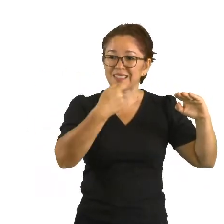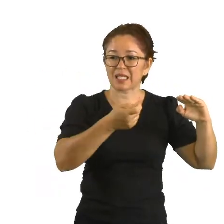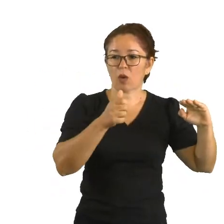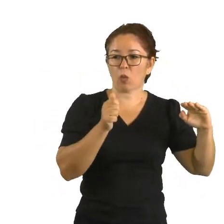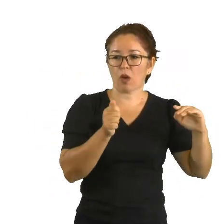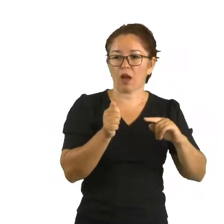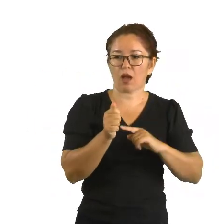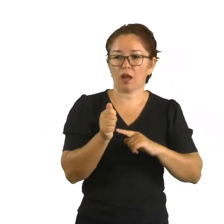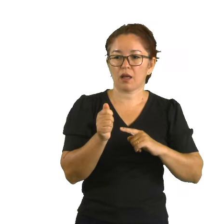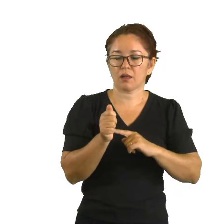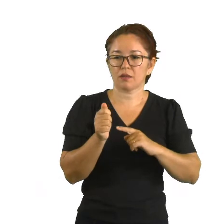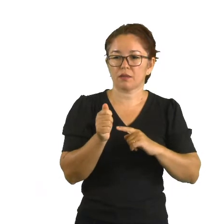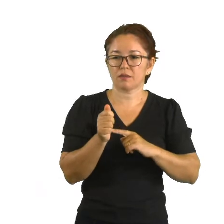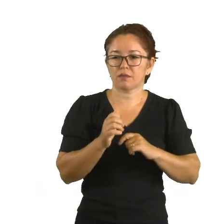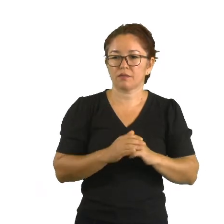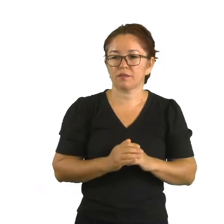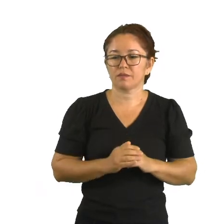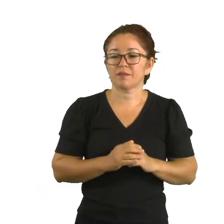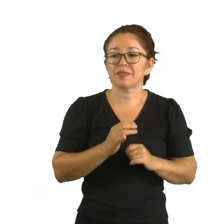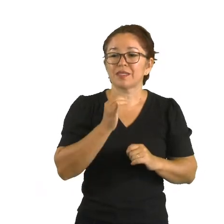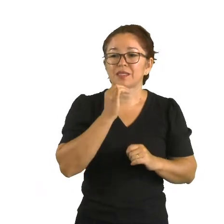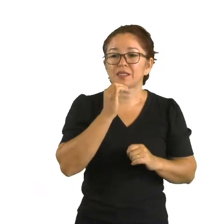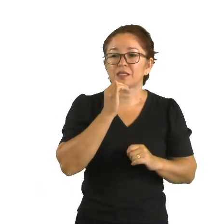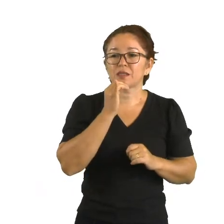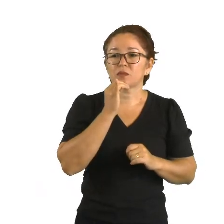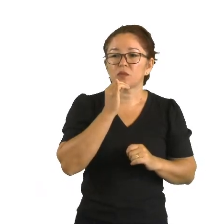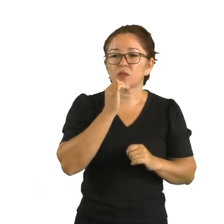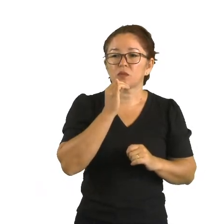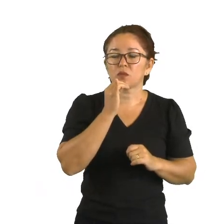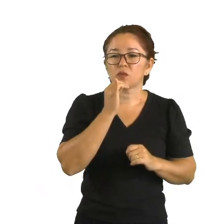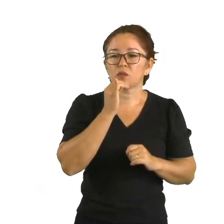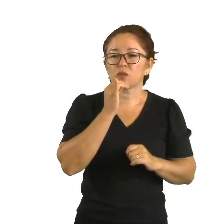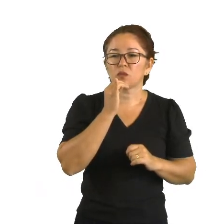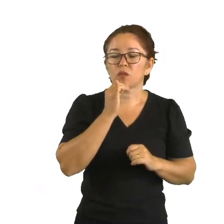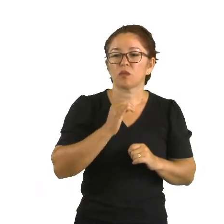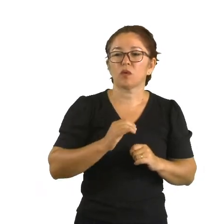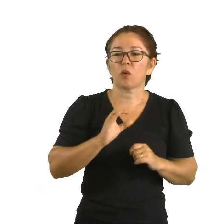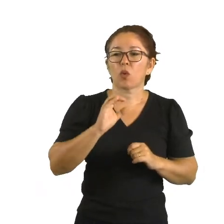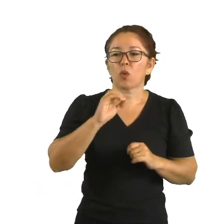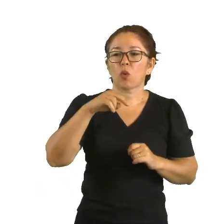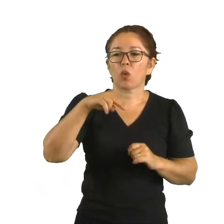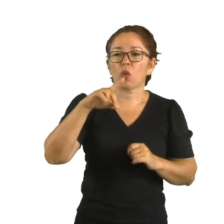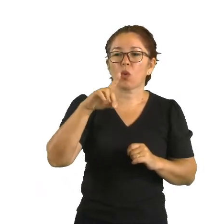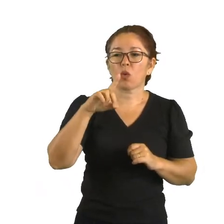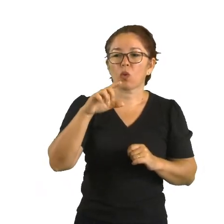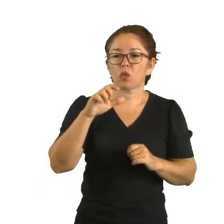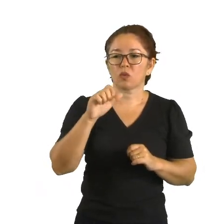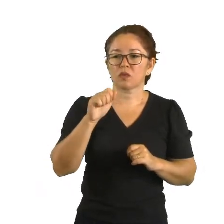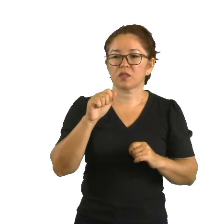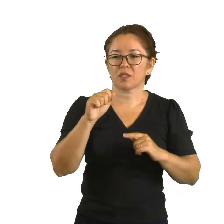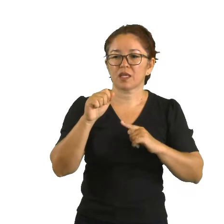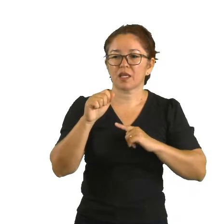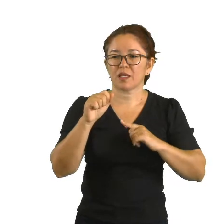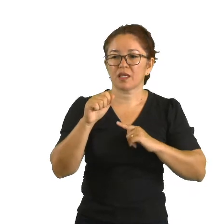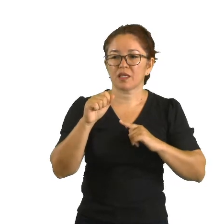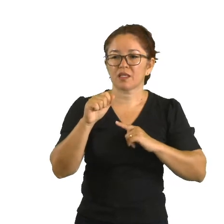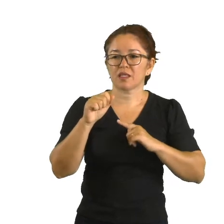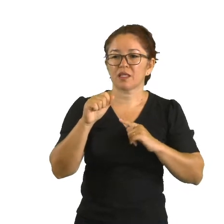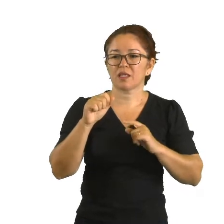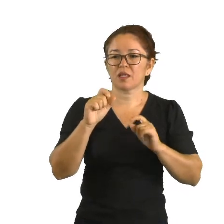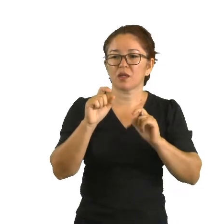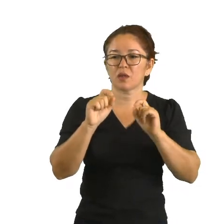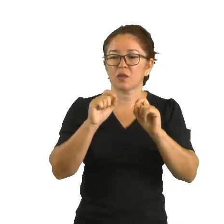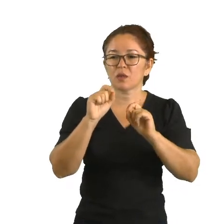eu falo comprimento da onda, ele vai estar expresso para mim por uma letra grega chamada lâmbida, tá?